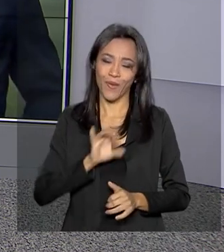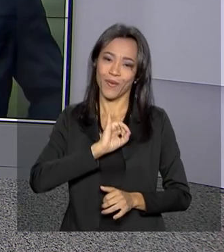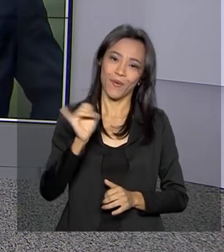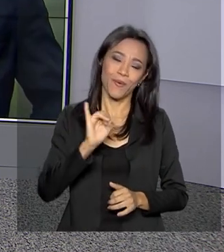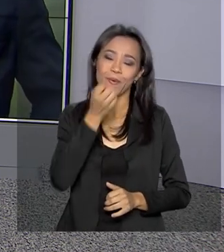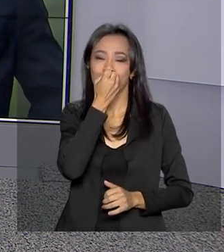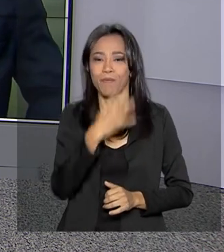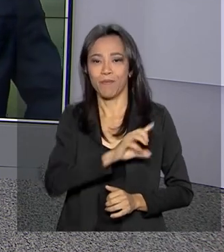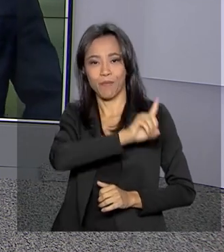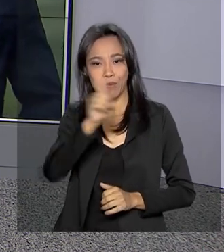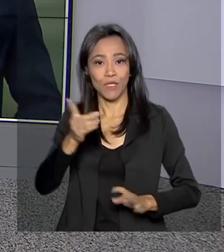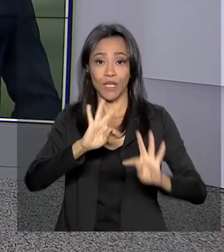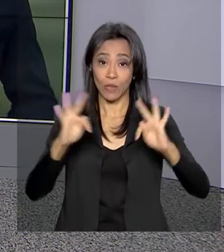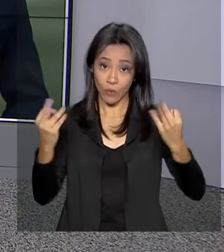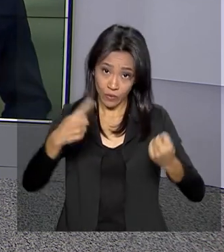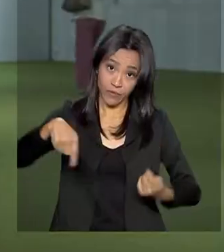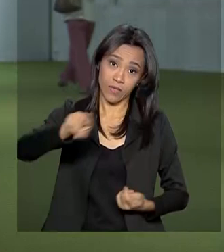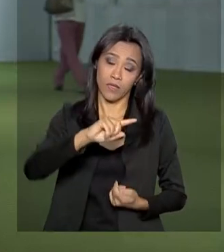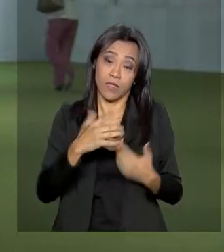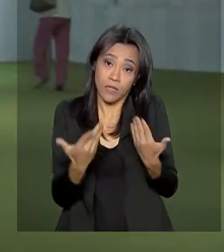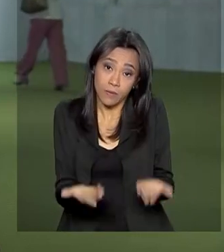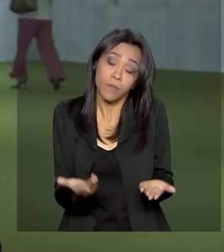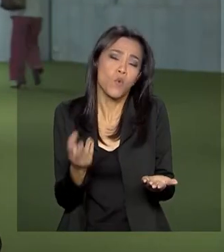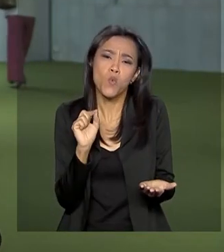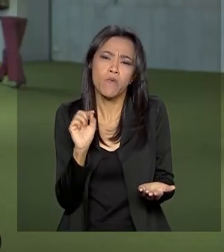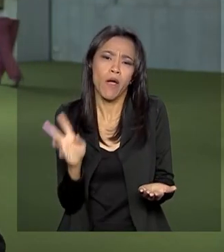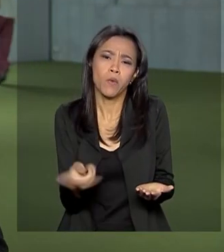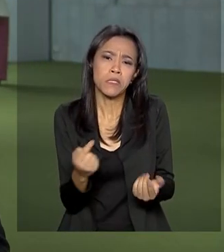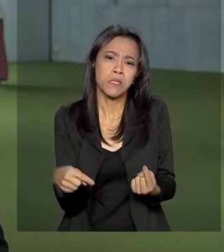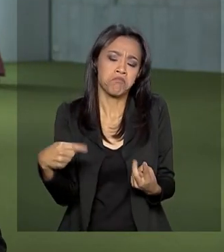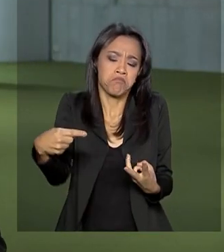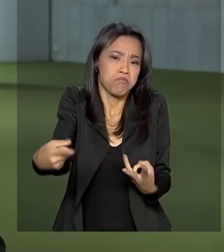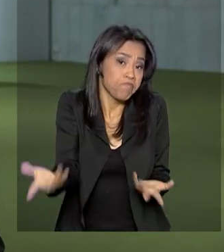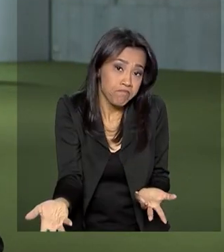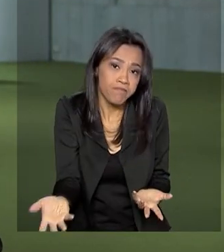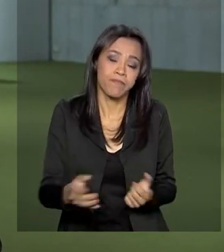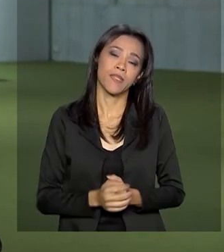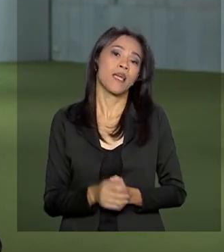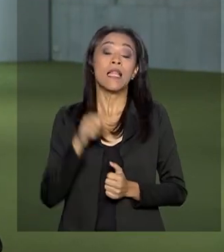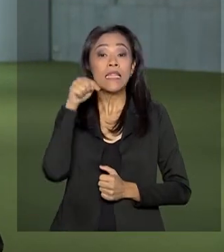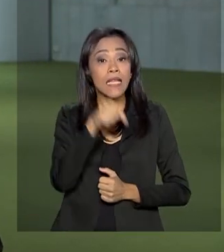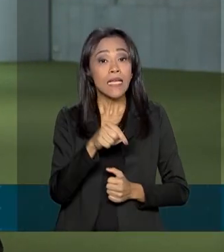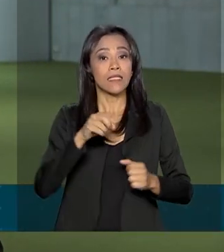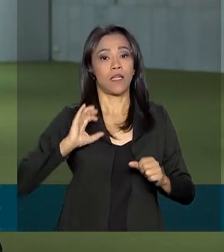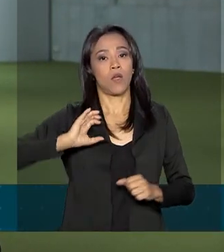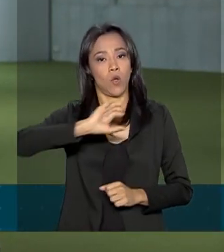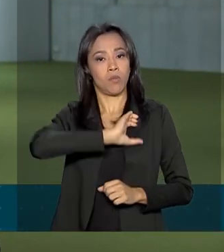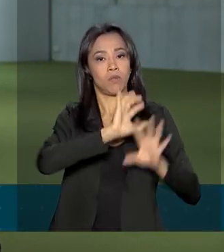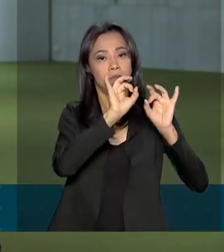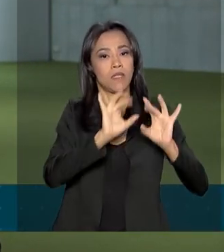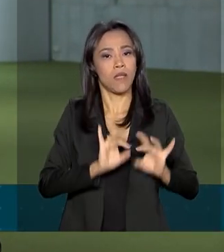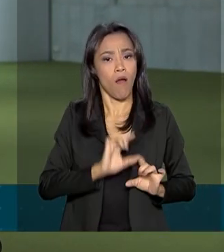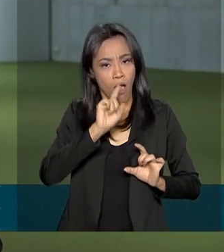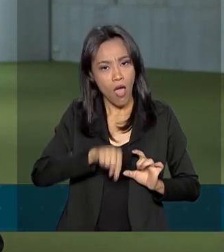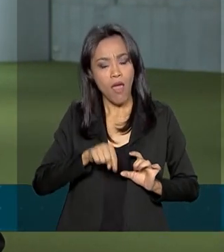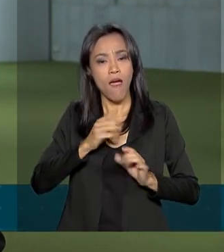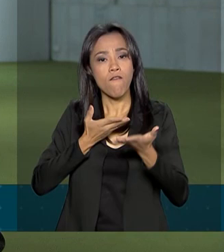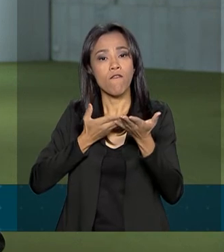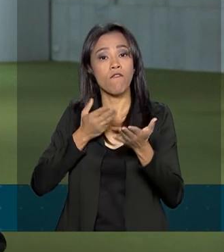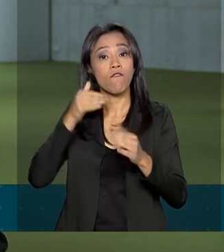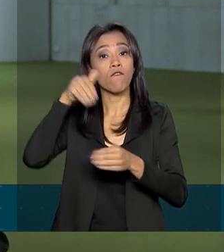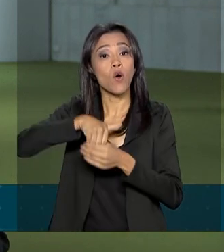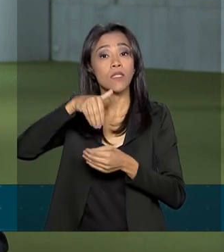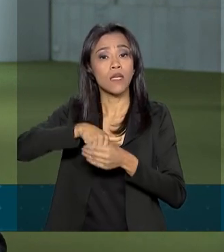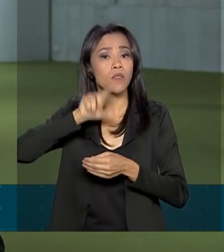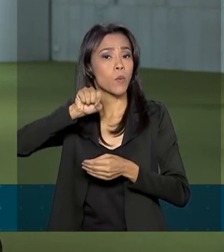bom dia, Carla. Bom dia a todos, então. O próximo passo, ainda na comissão especial, será a votação do relatório apresentado ontem